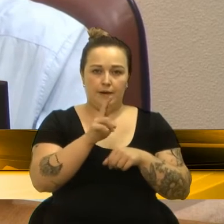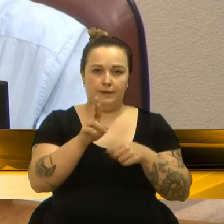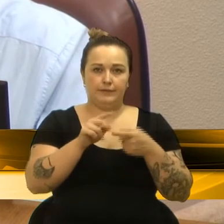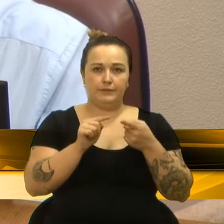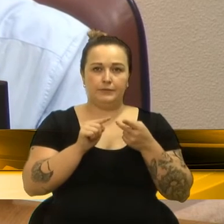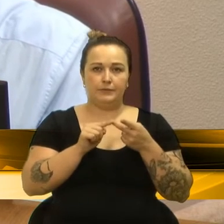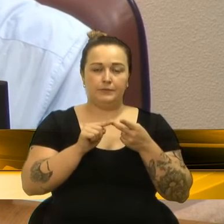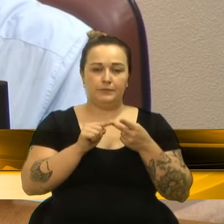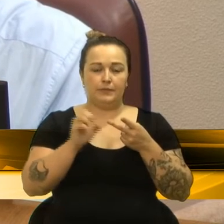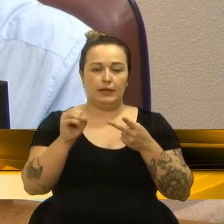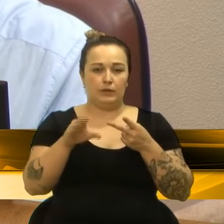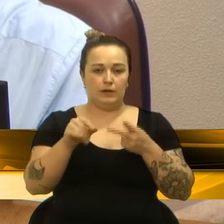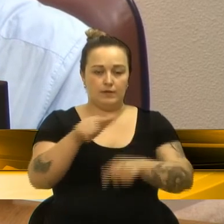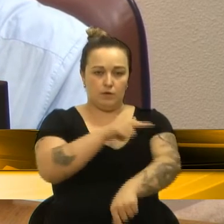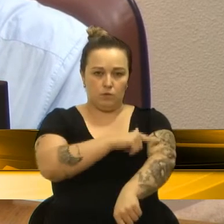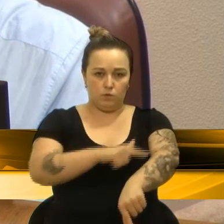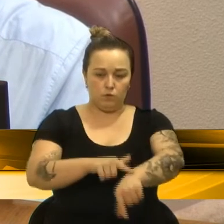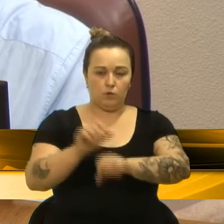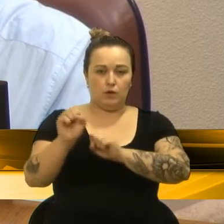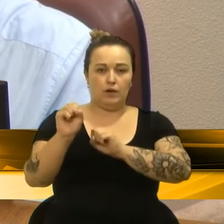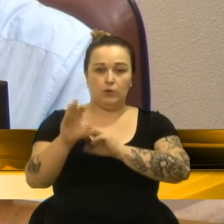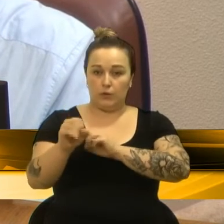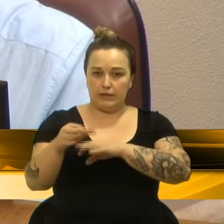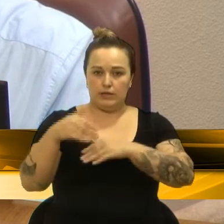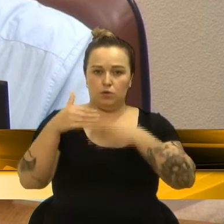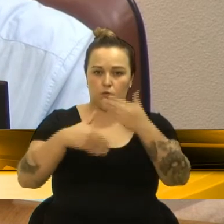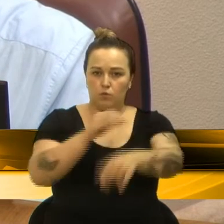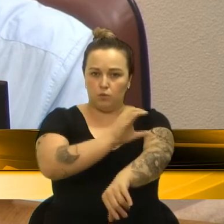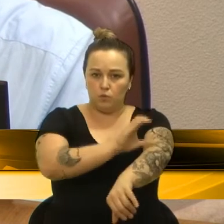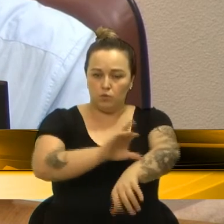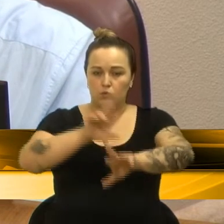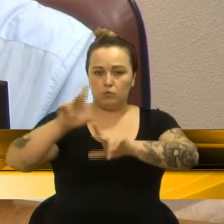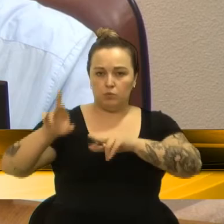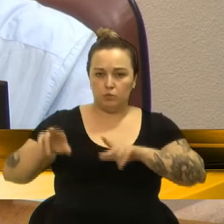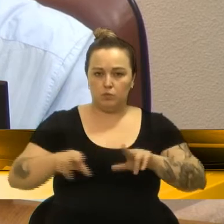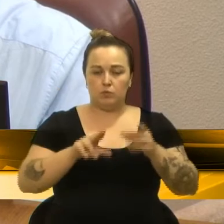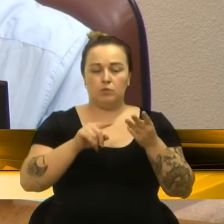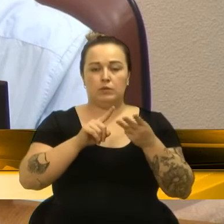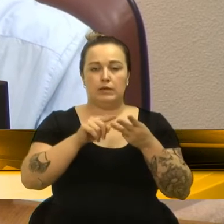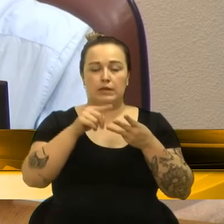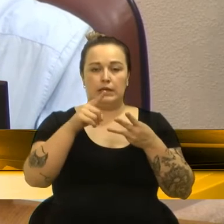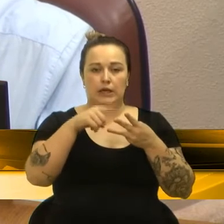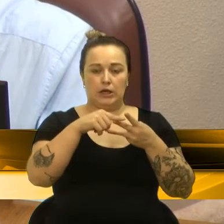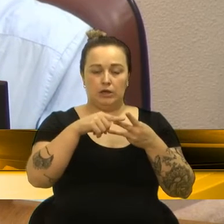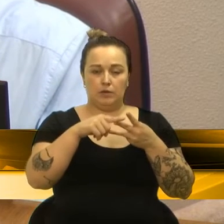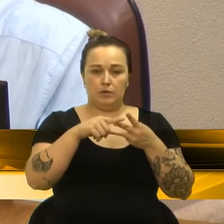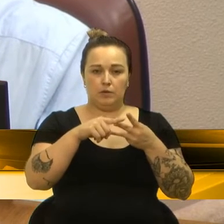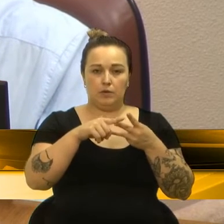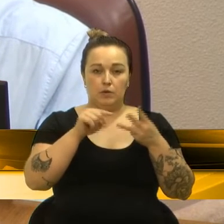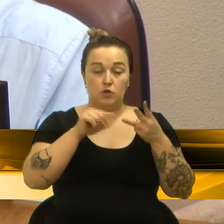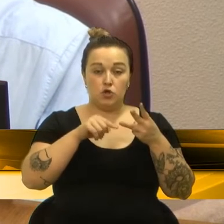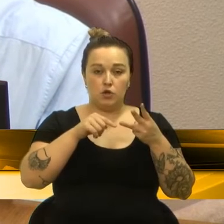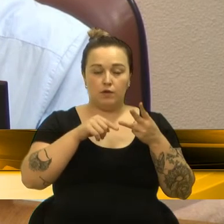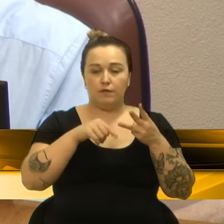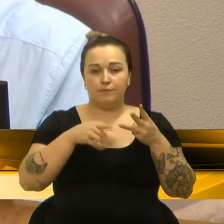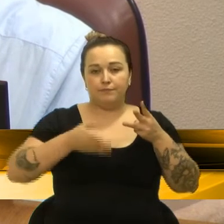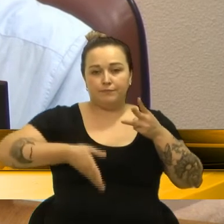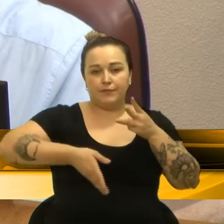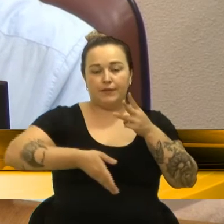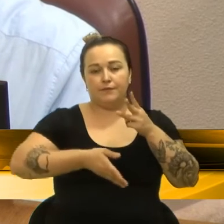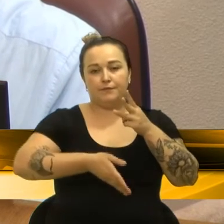,50, educação continuada 10.941,68, deslocamento mil reais, laudos e exames